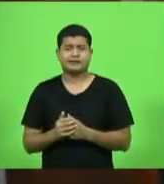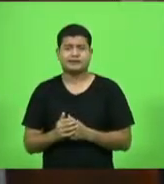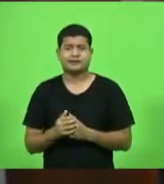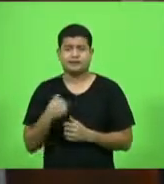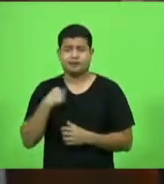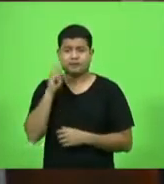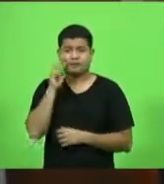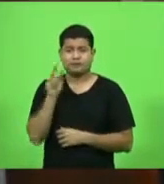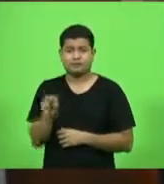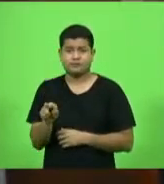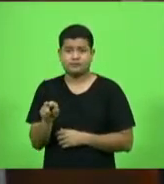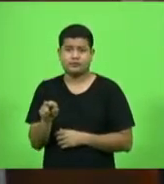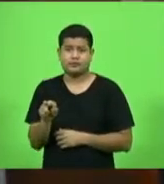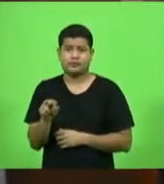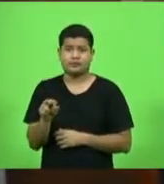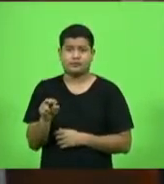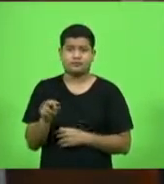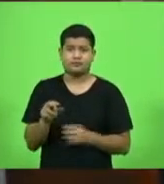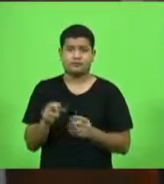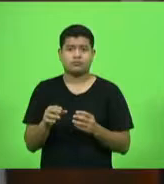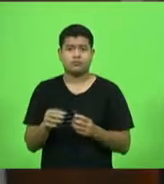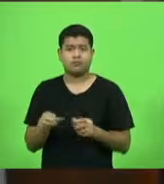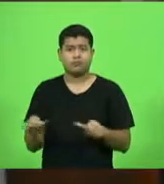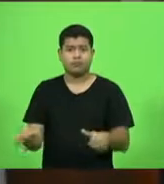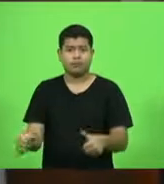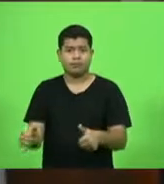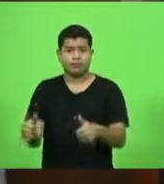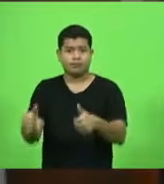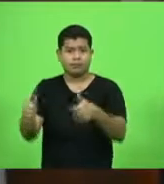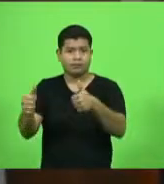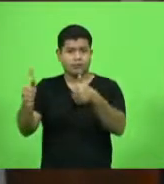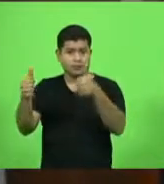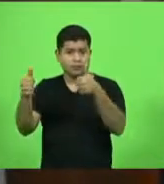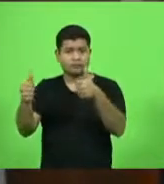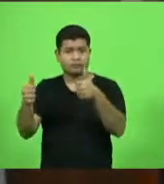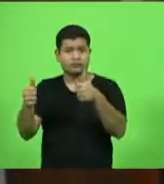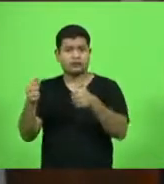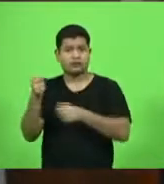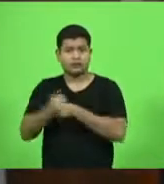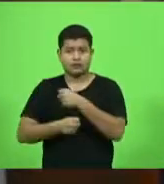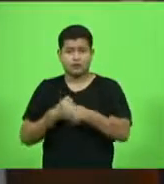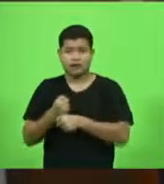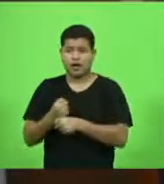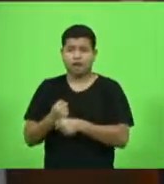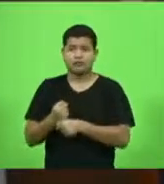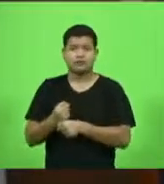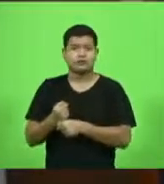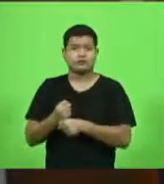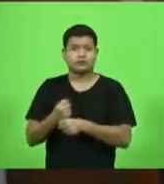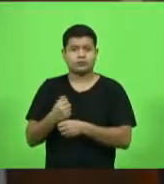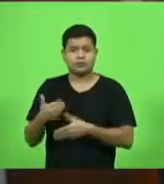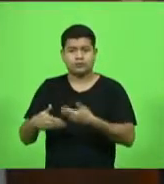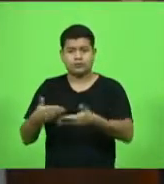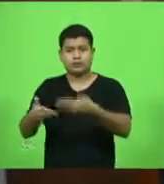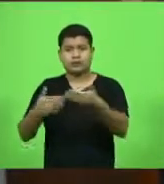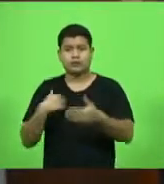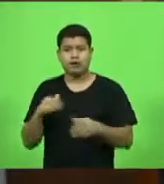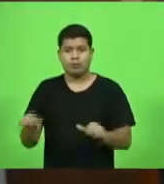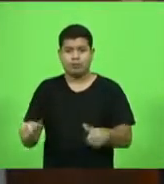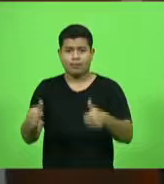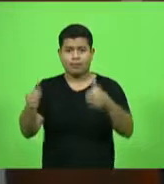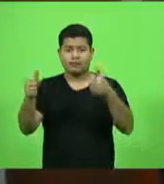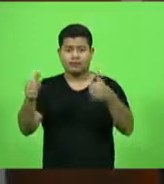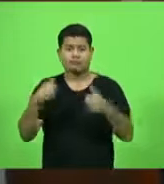uma melhora cada vez mais acentuada das técnicas e, principalmente agora, nessa